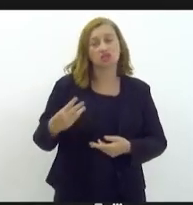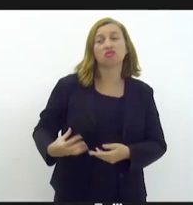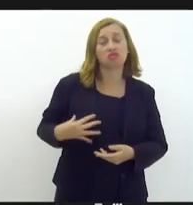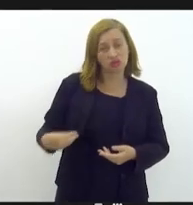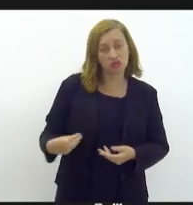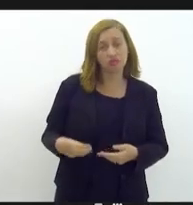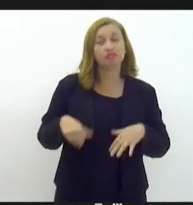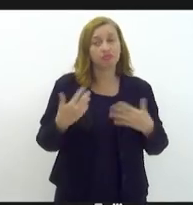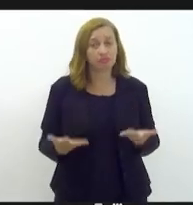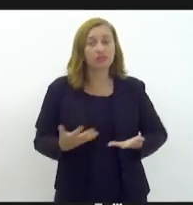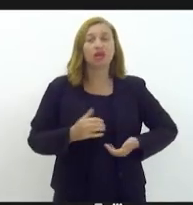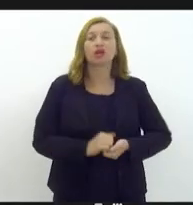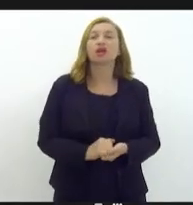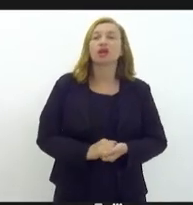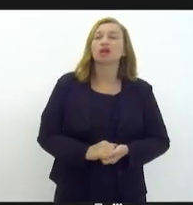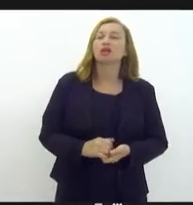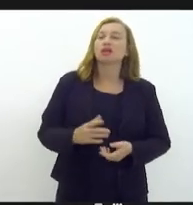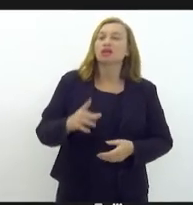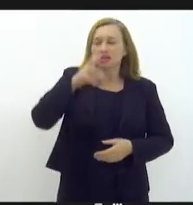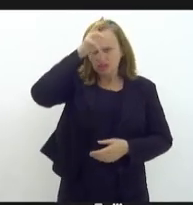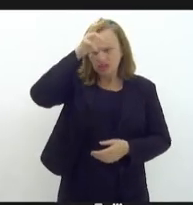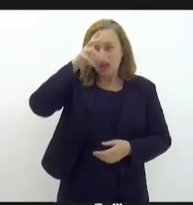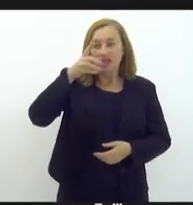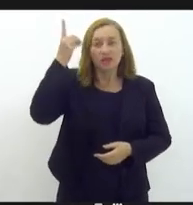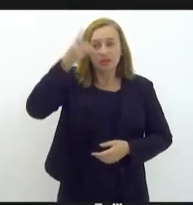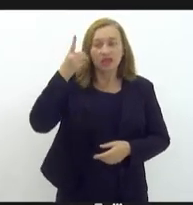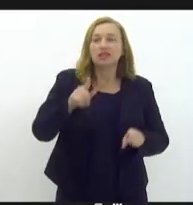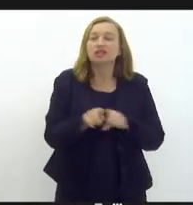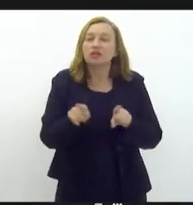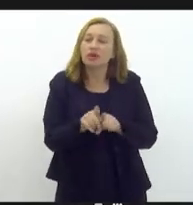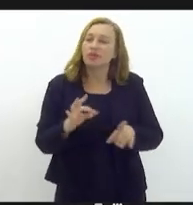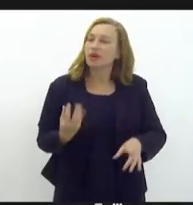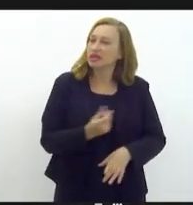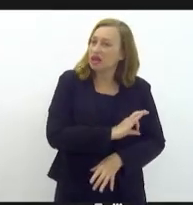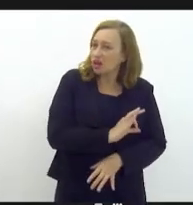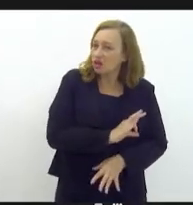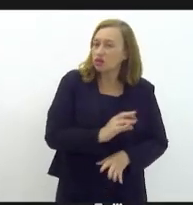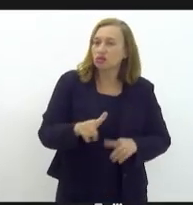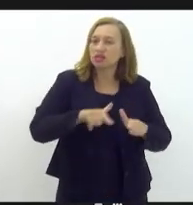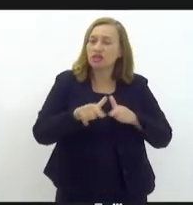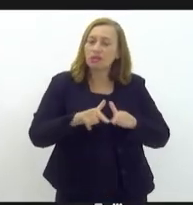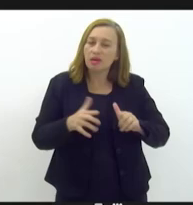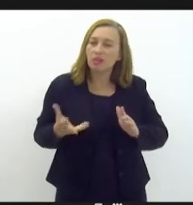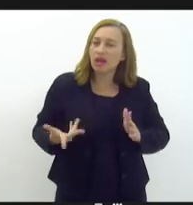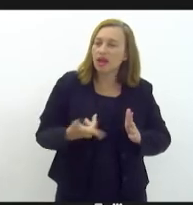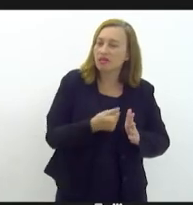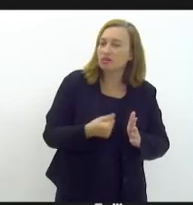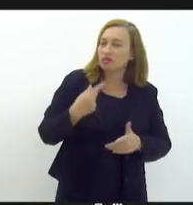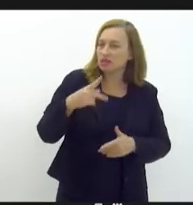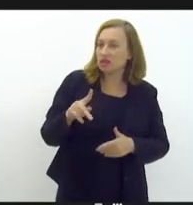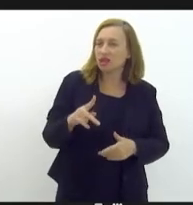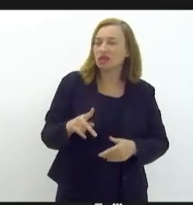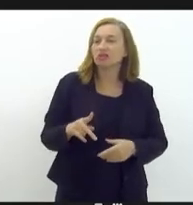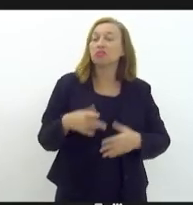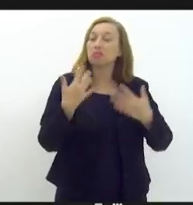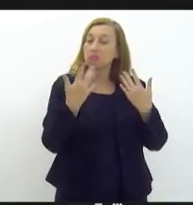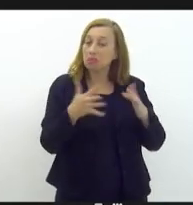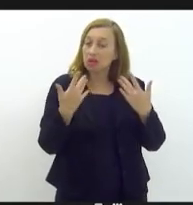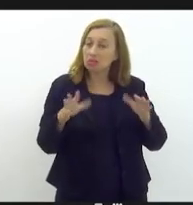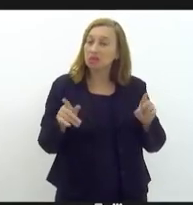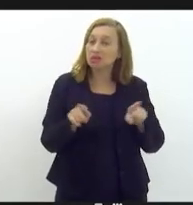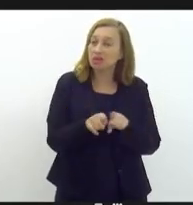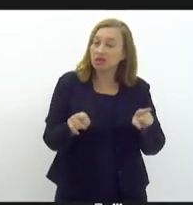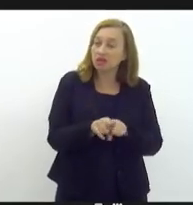dar para a família. A nossa nobre deputada também, Marta Rocha, com esse trabalho maravilhoso dela, quero parabenizar